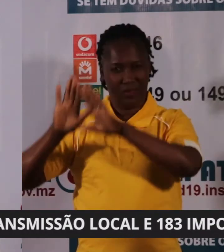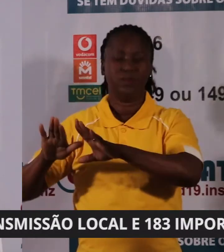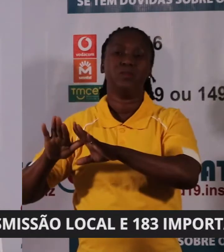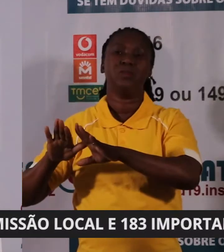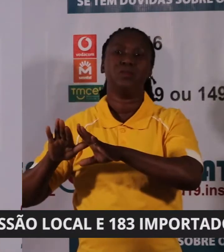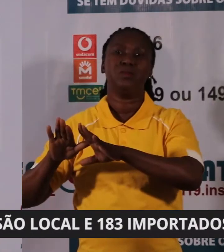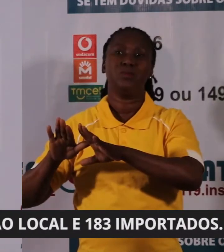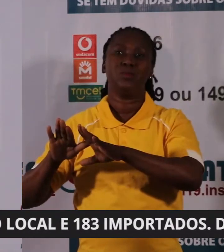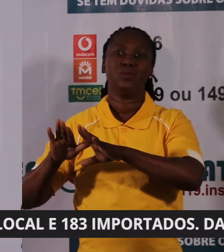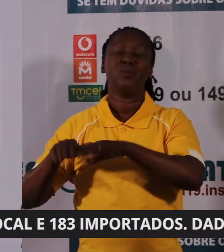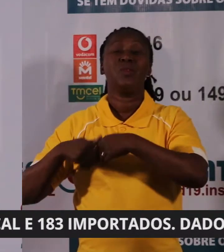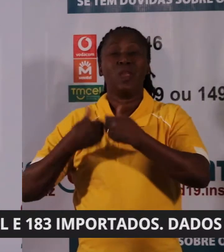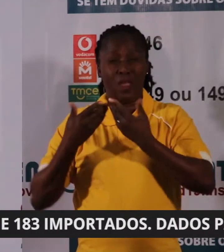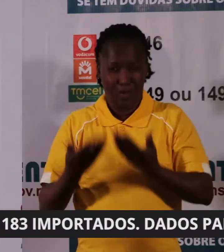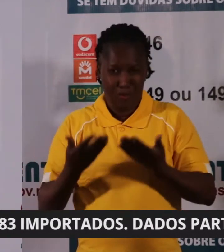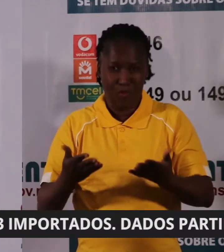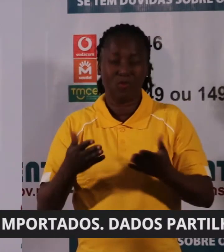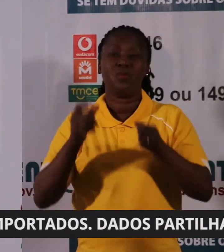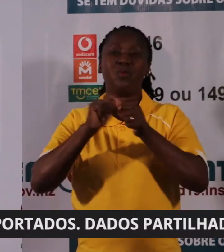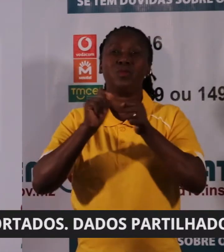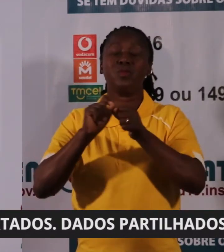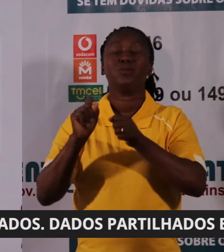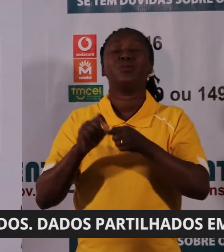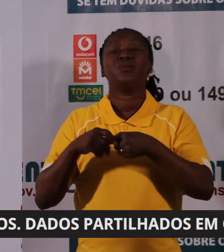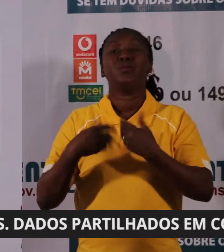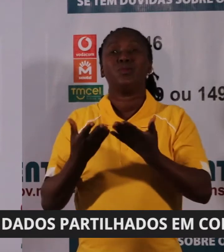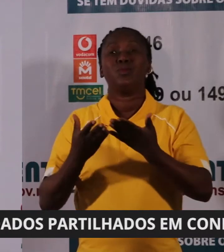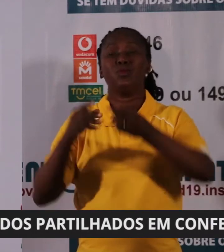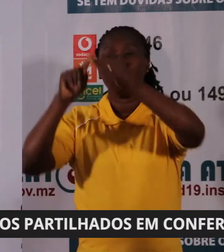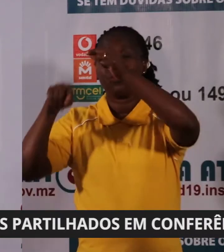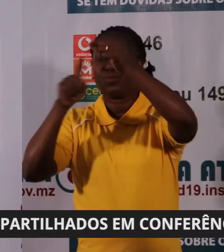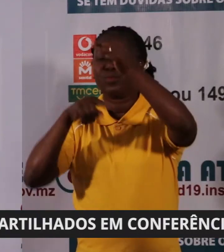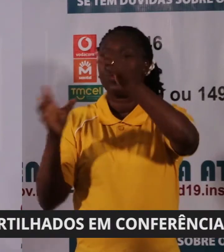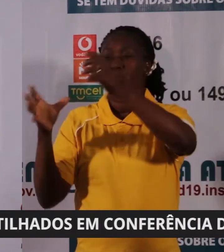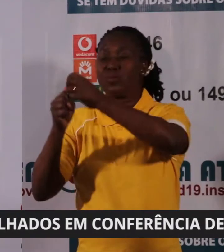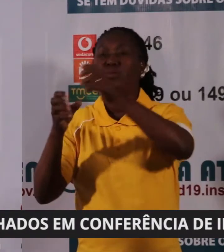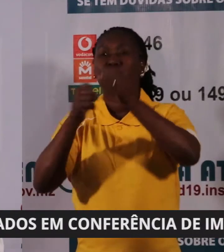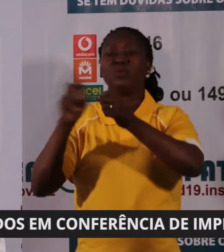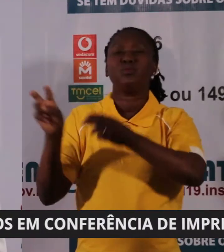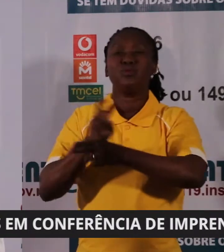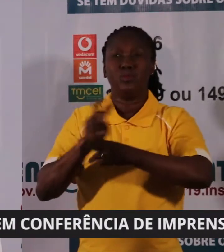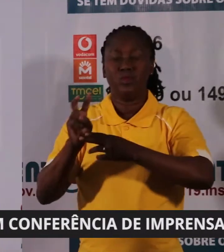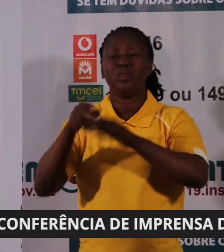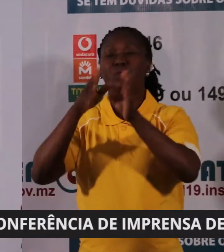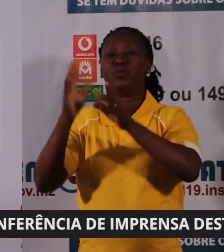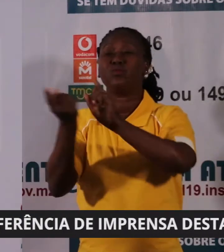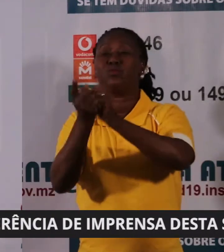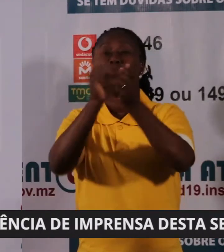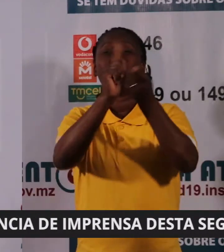estando neste momento a decorrer o processo de mapeamento dos respectivos contatos.